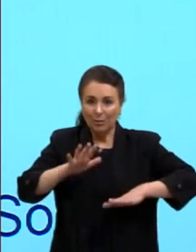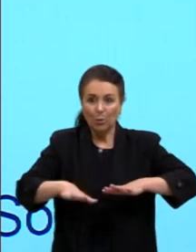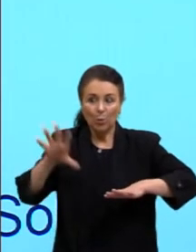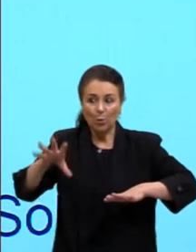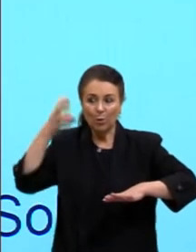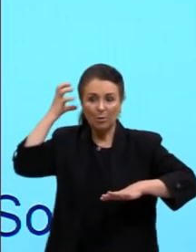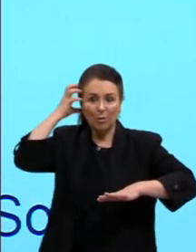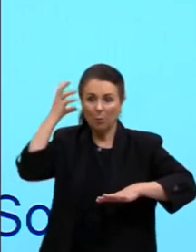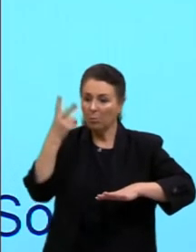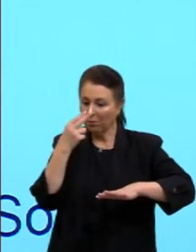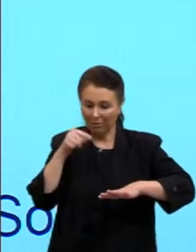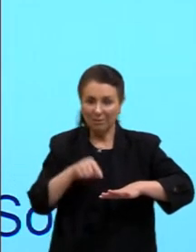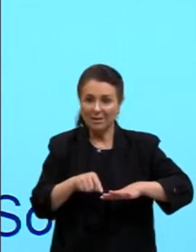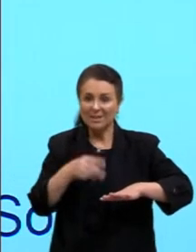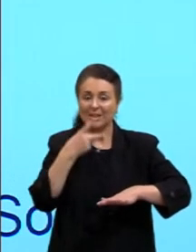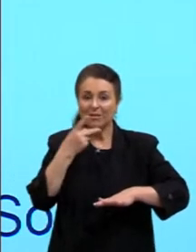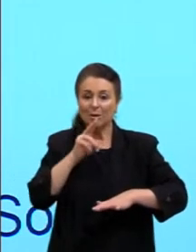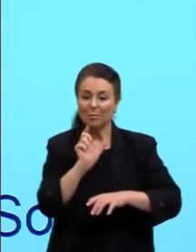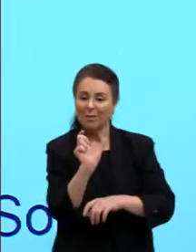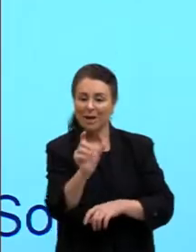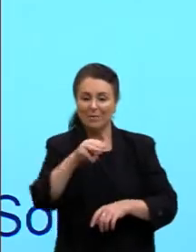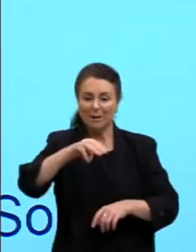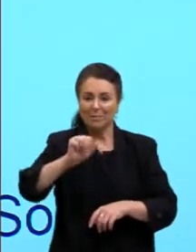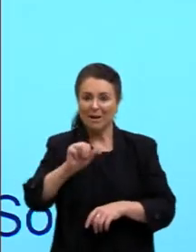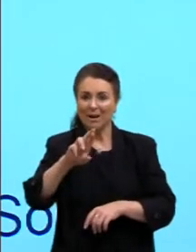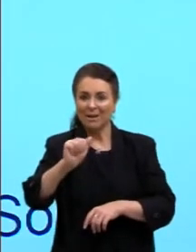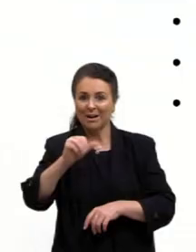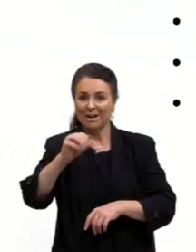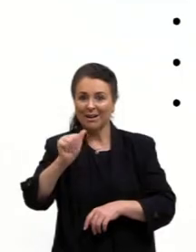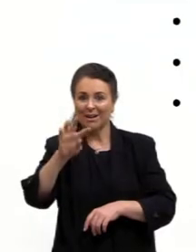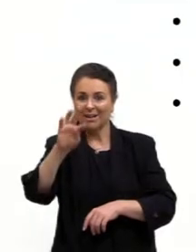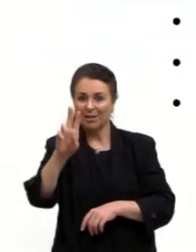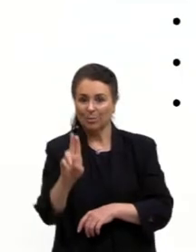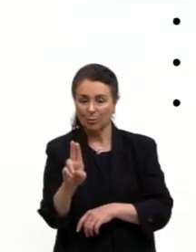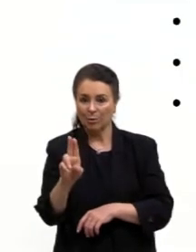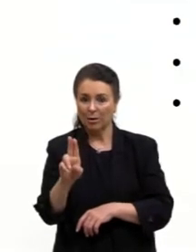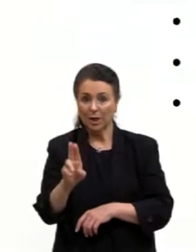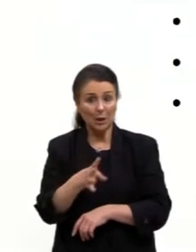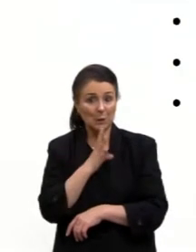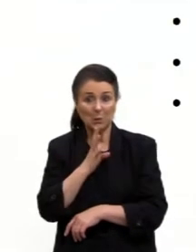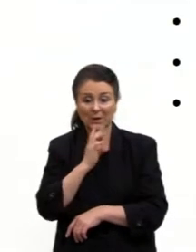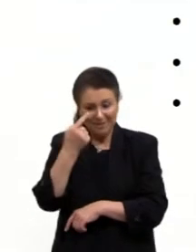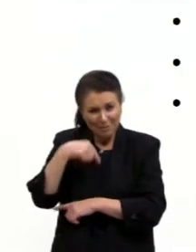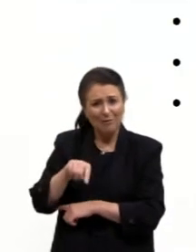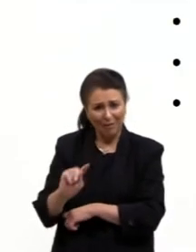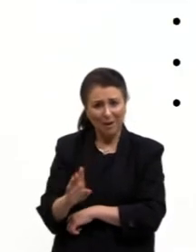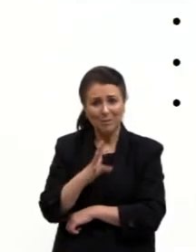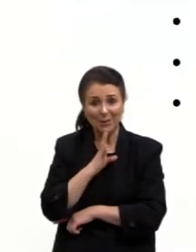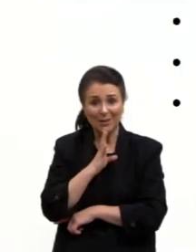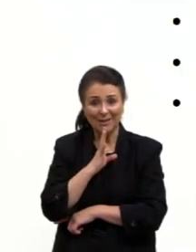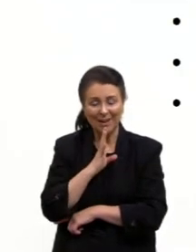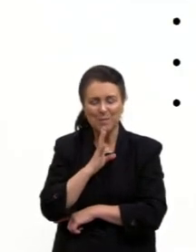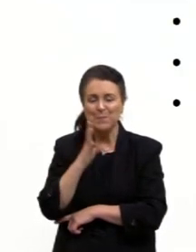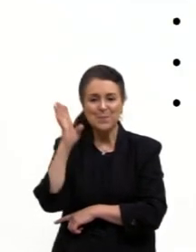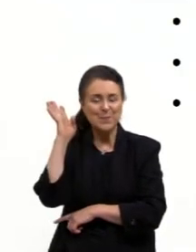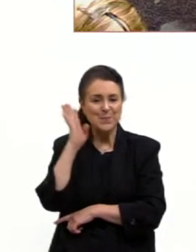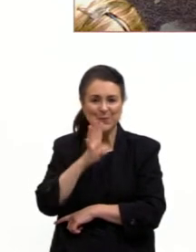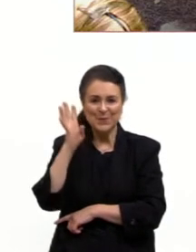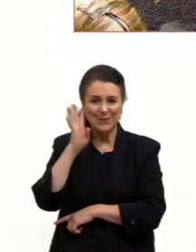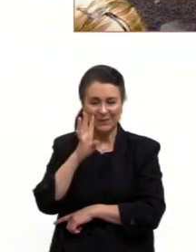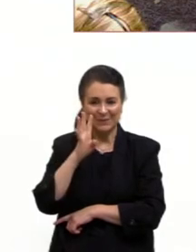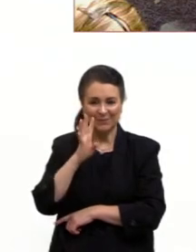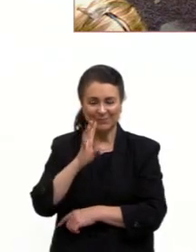maracatu, e a gente entra naquele ritmo. É muito bonito, gente. Quem nunca foi no maracatu, vá, por favor, faça isso por si mesmo.